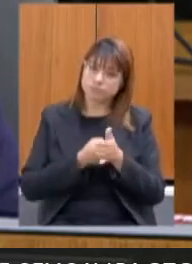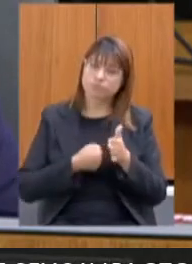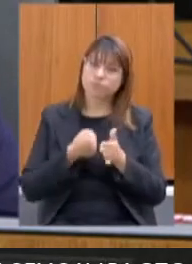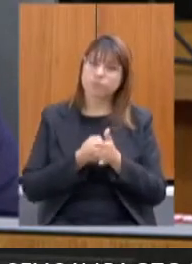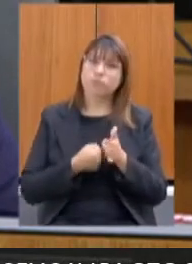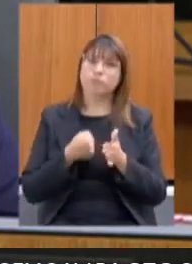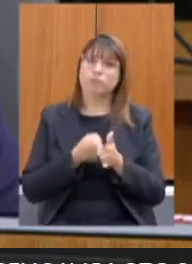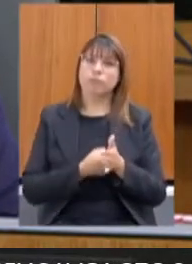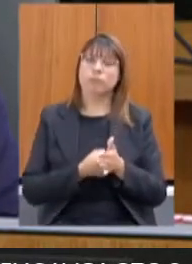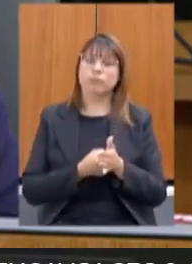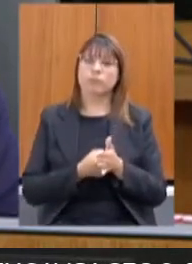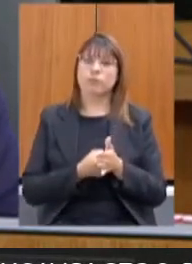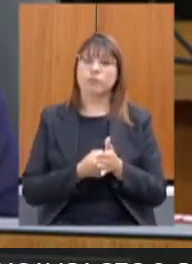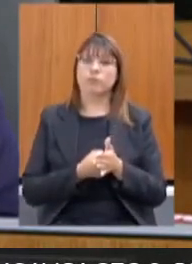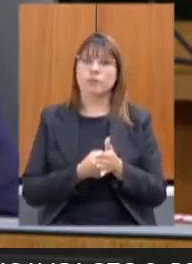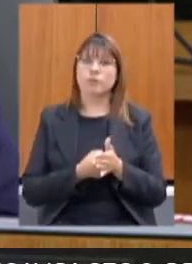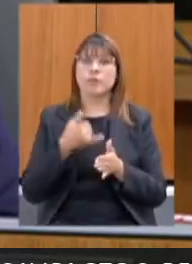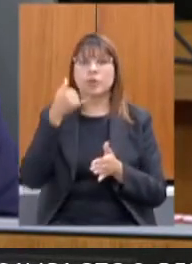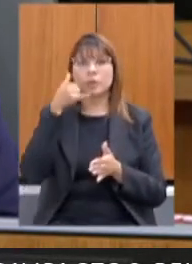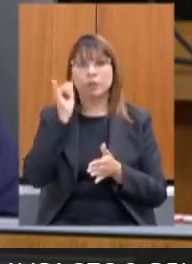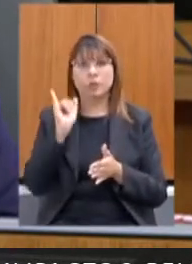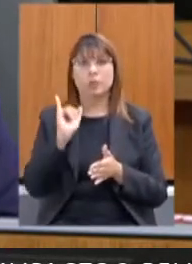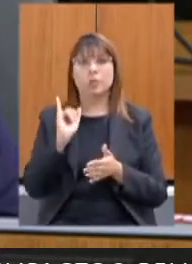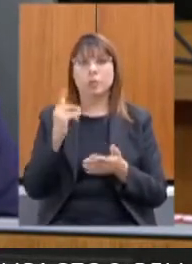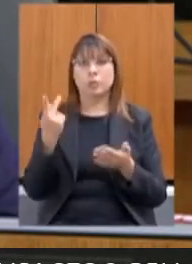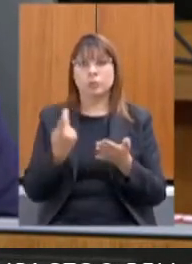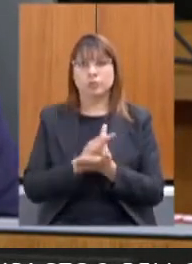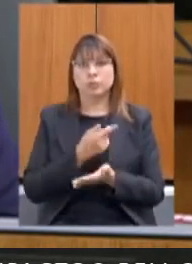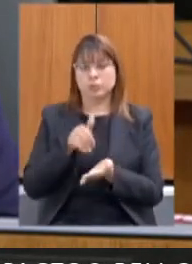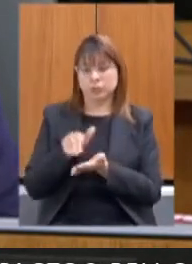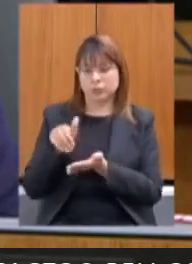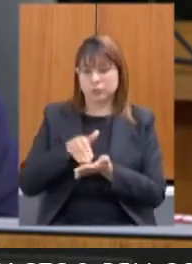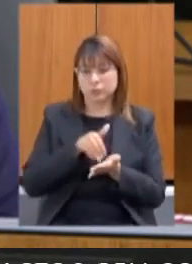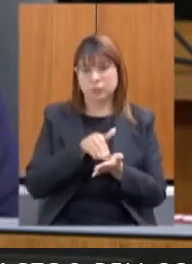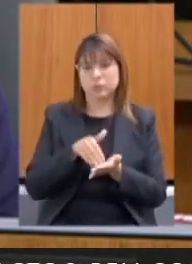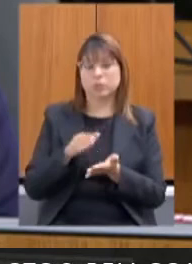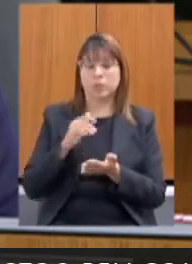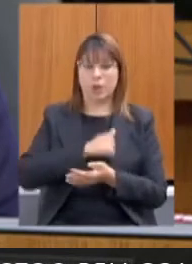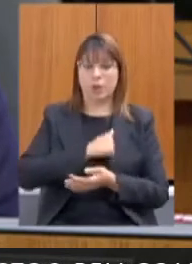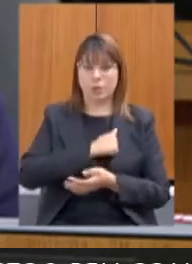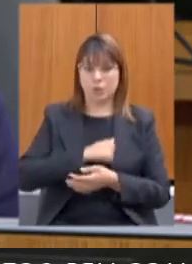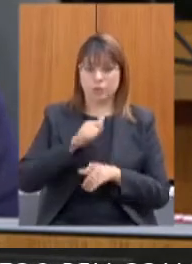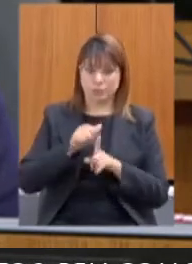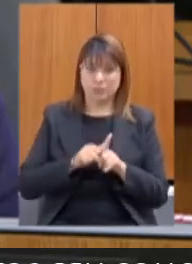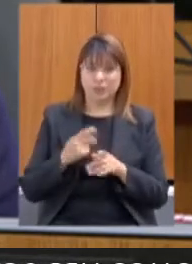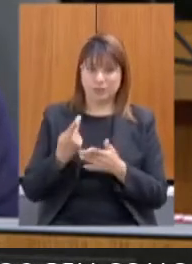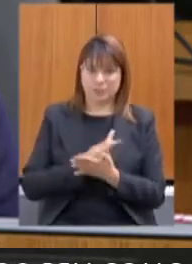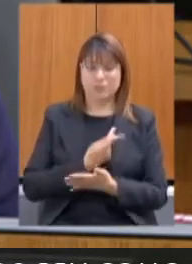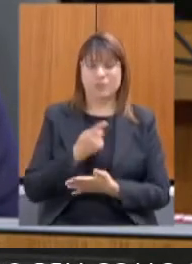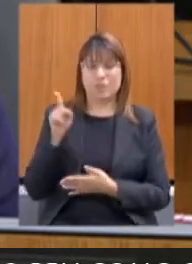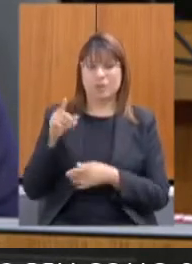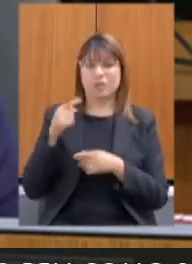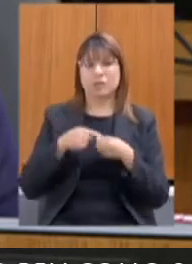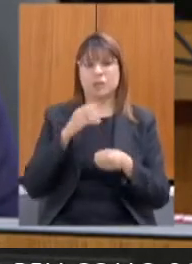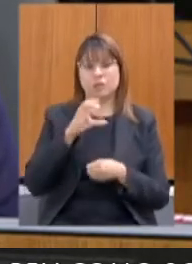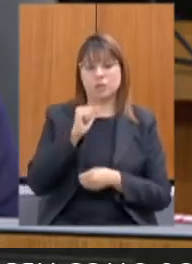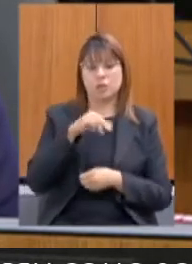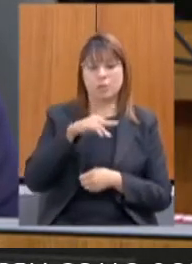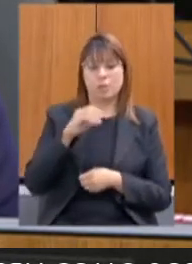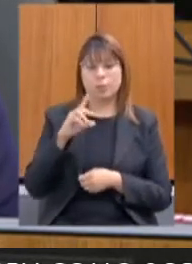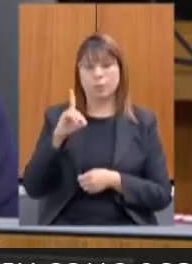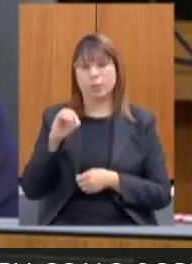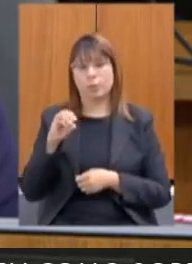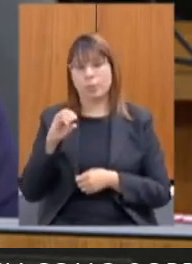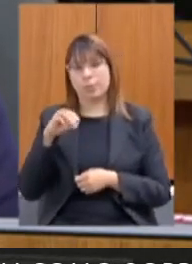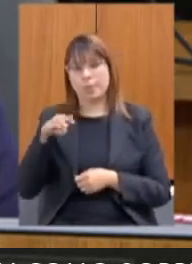não acontecesse o despejo que aconteceu em agosto em Campo do Meio. É evidente que a decisão judicial que originou aquele